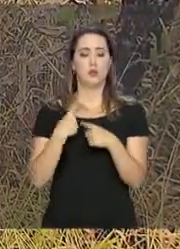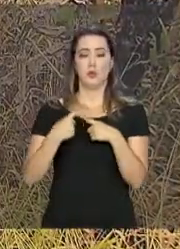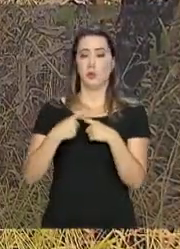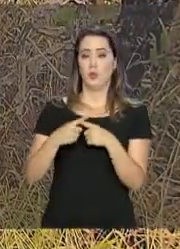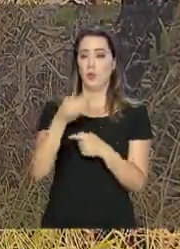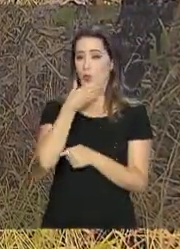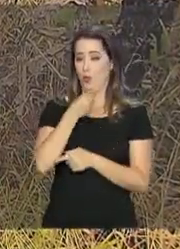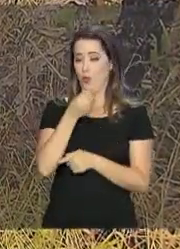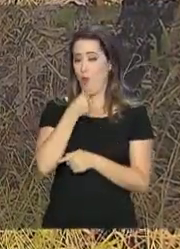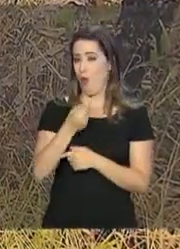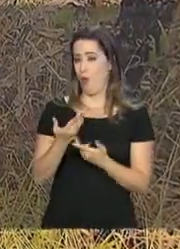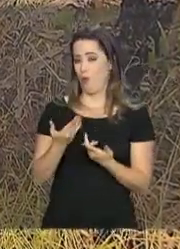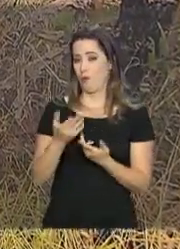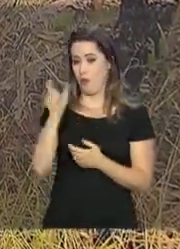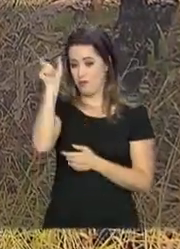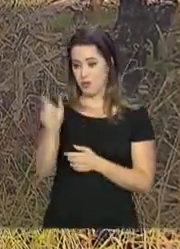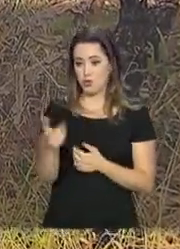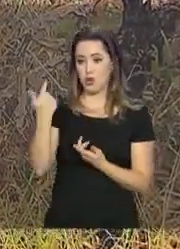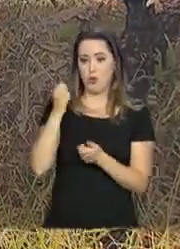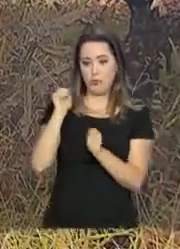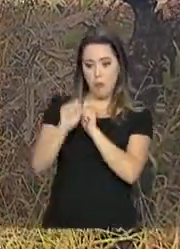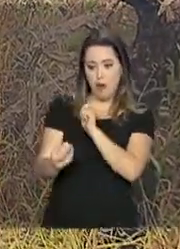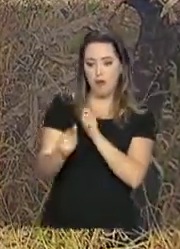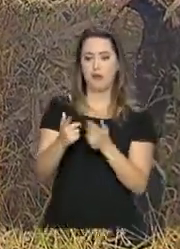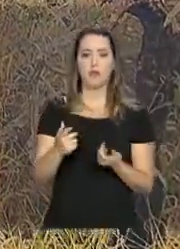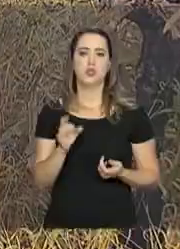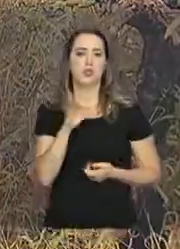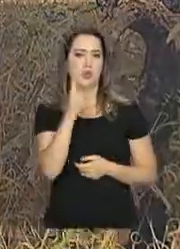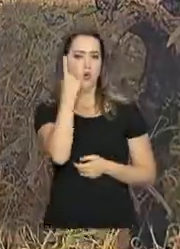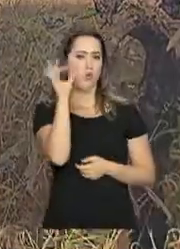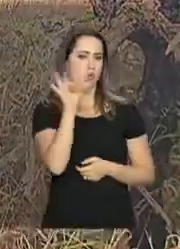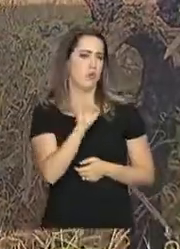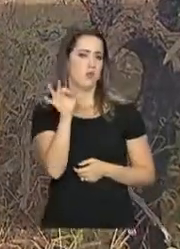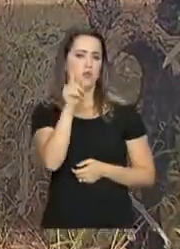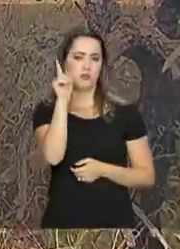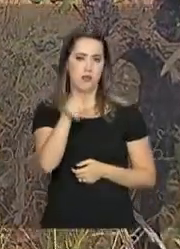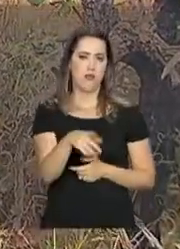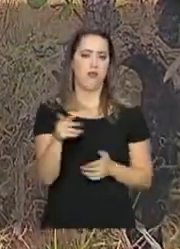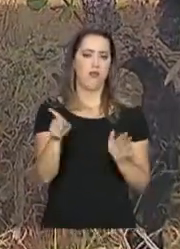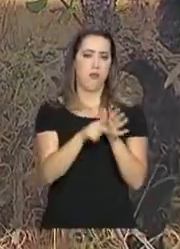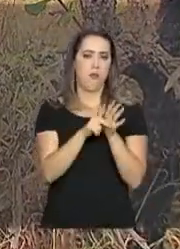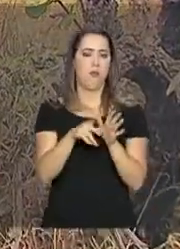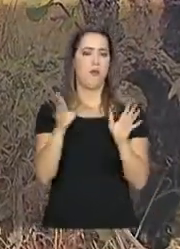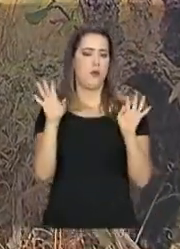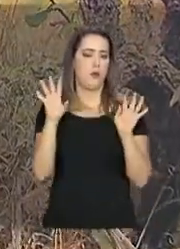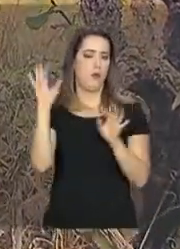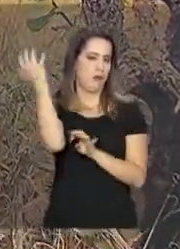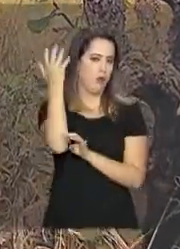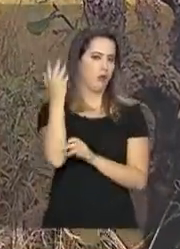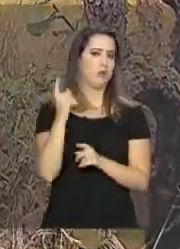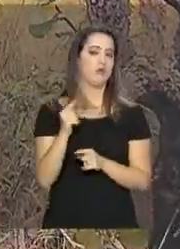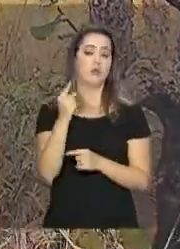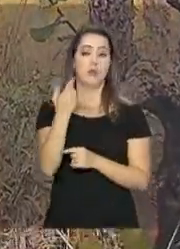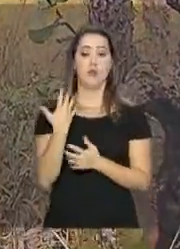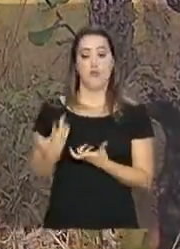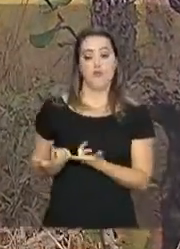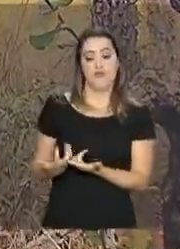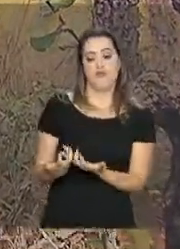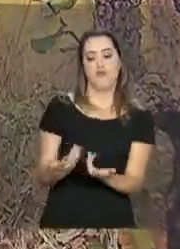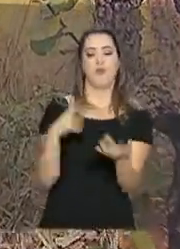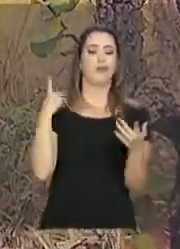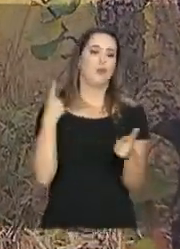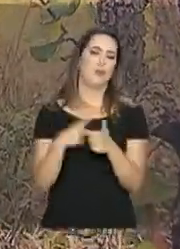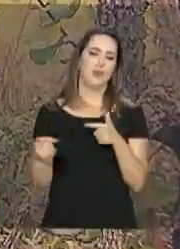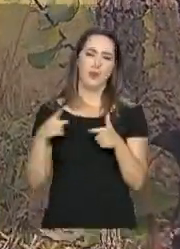humana. Só 1% é por causas naturais como o raio. Quando o fogo atinge uma área de mata, faz grandes